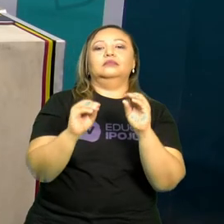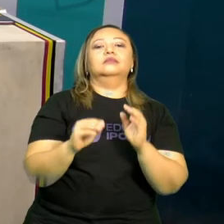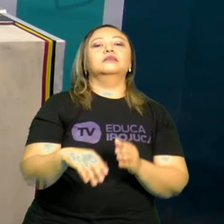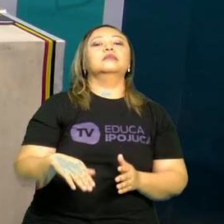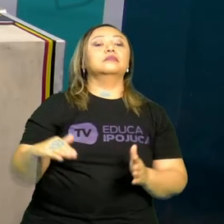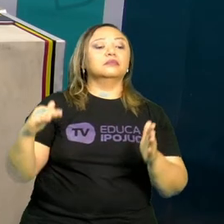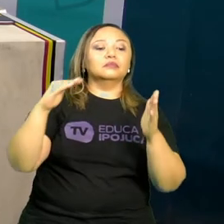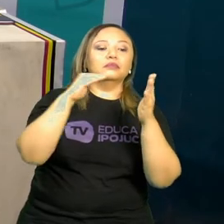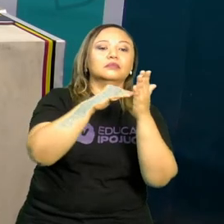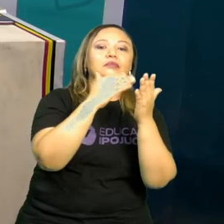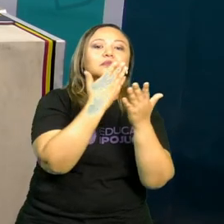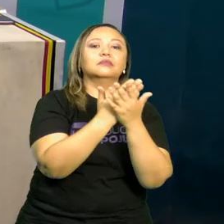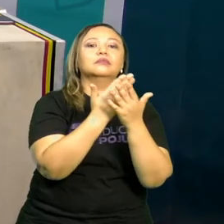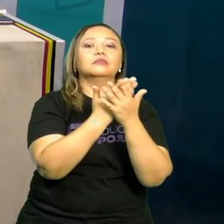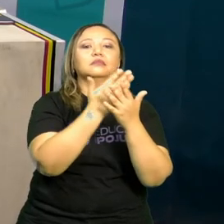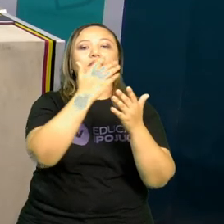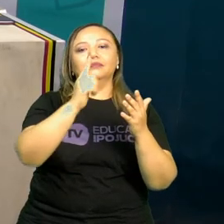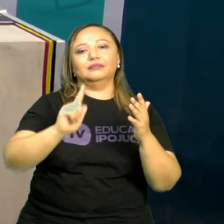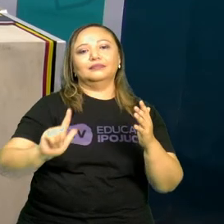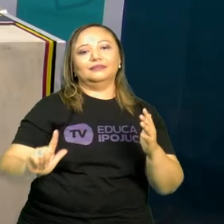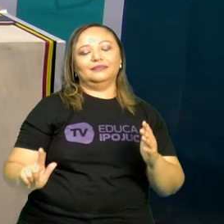aulinha. Tchau.